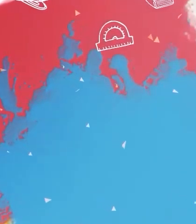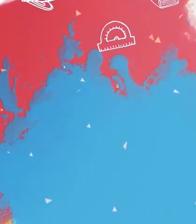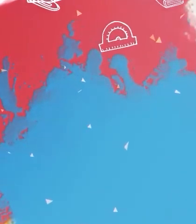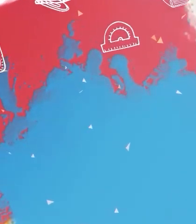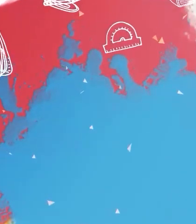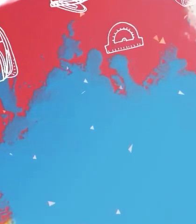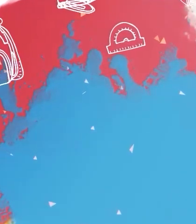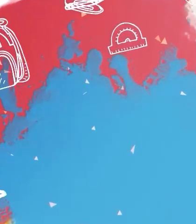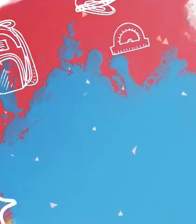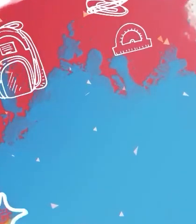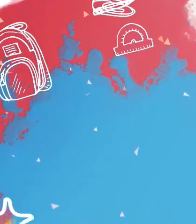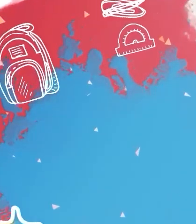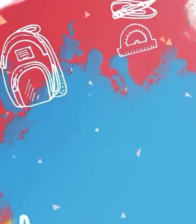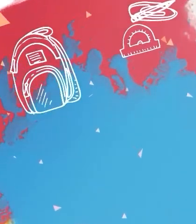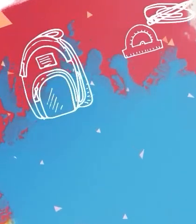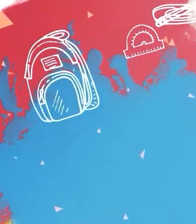beijo,-feira